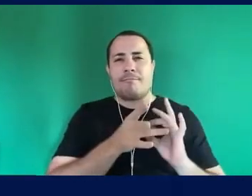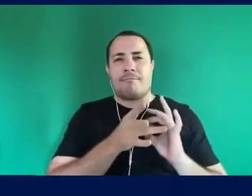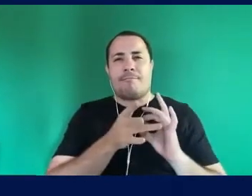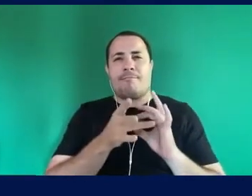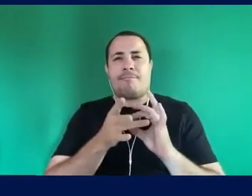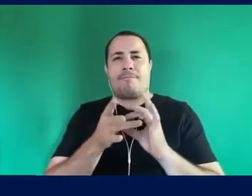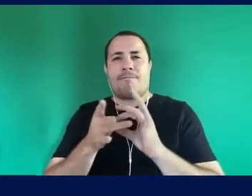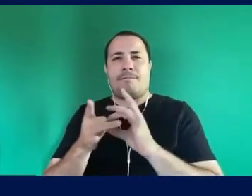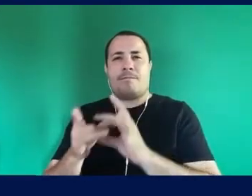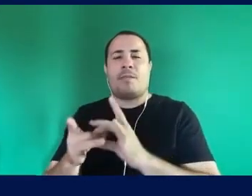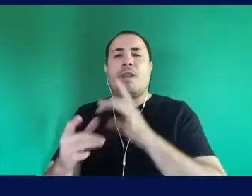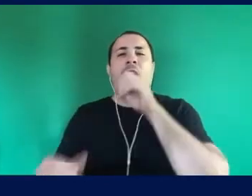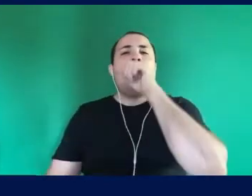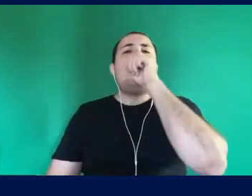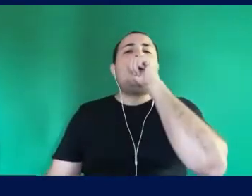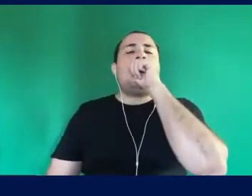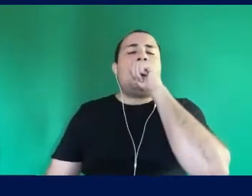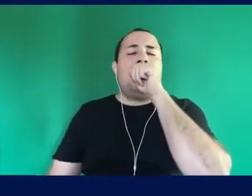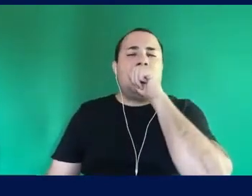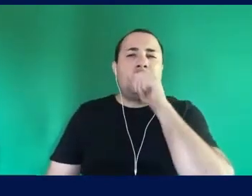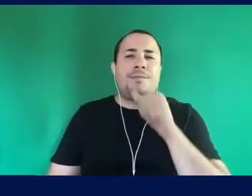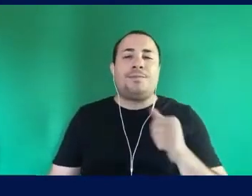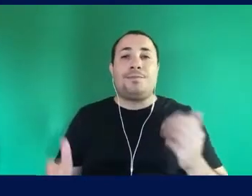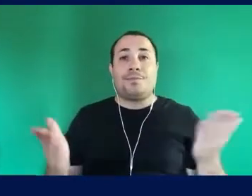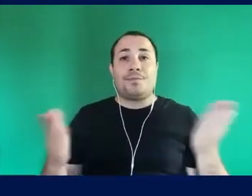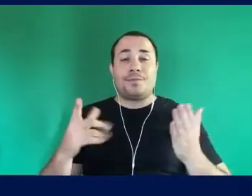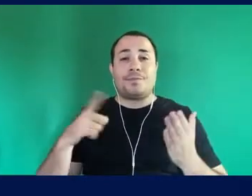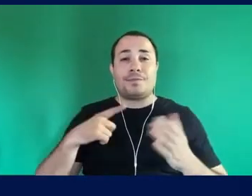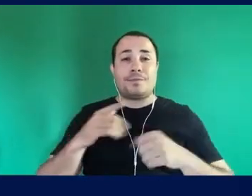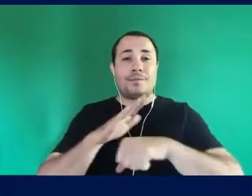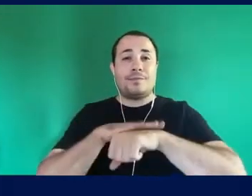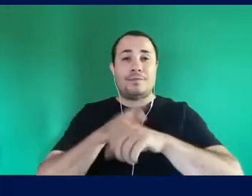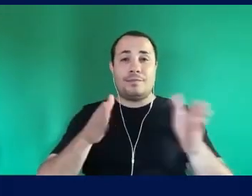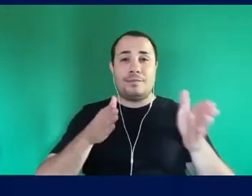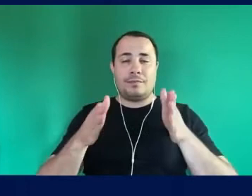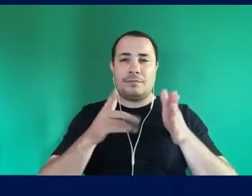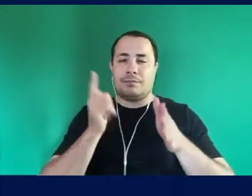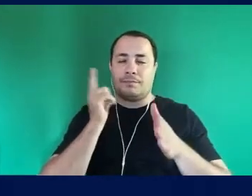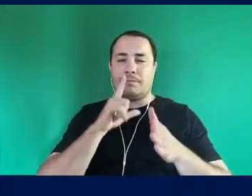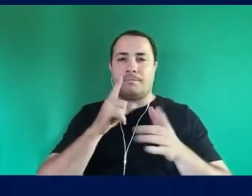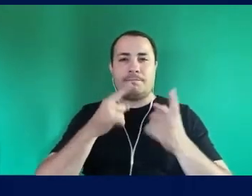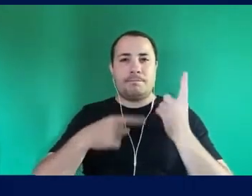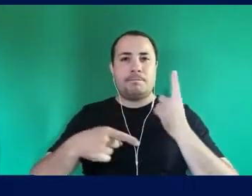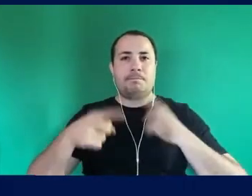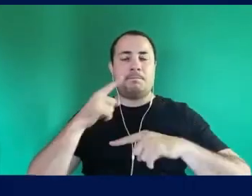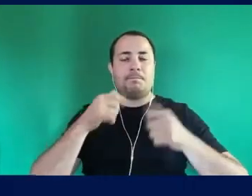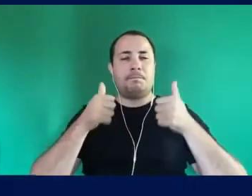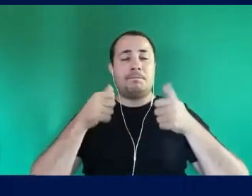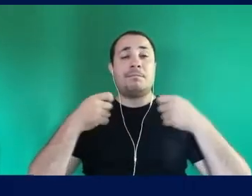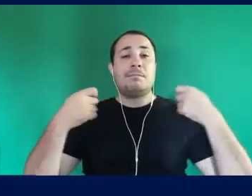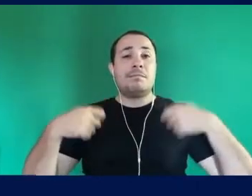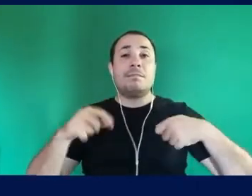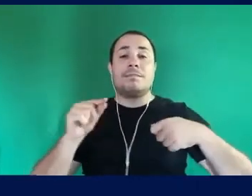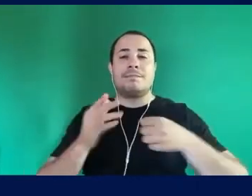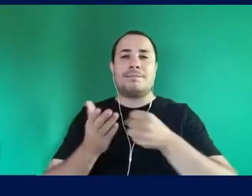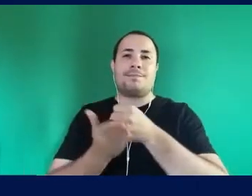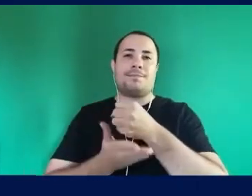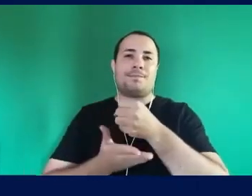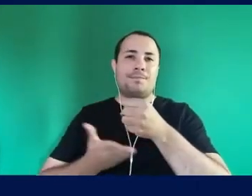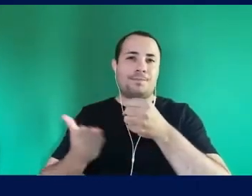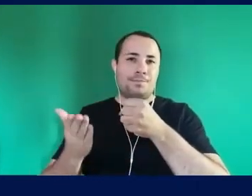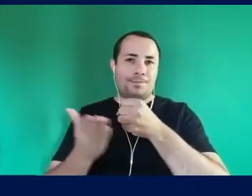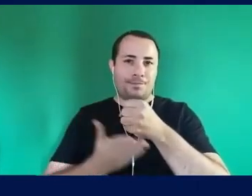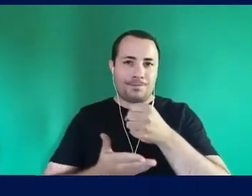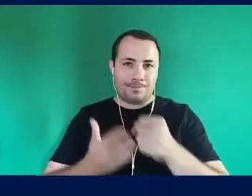E que a gente Supere Esse momento Que a gente vive A gente precisa Ter base No real E a gente precisa Articular